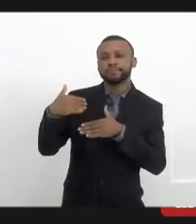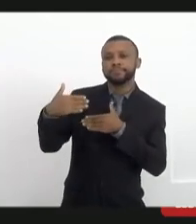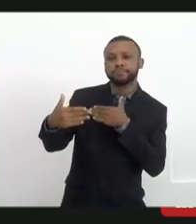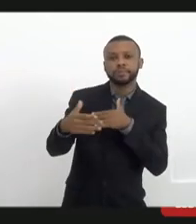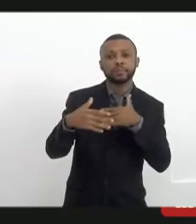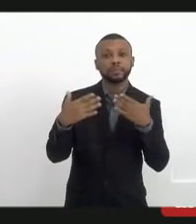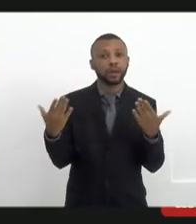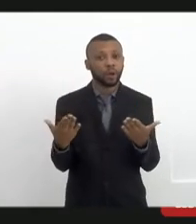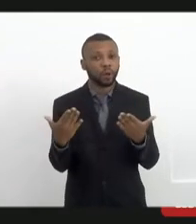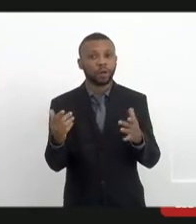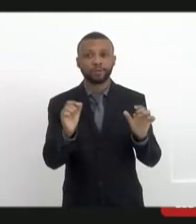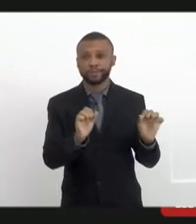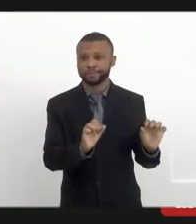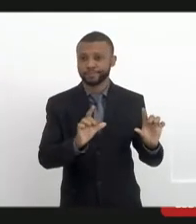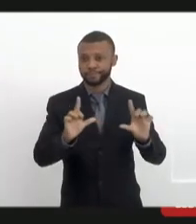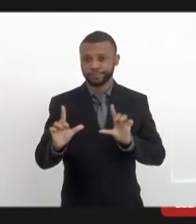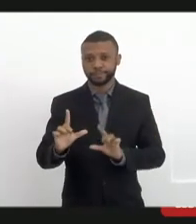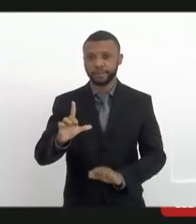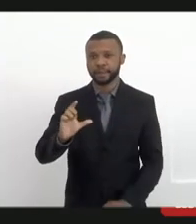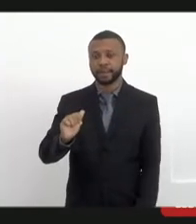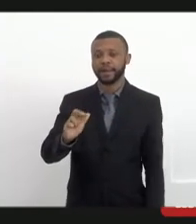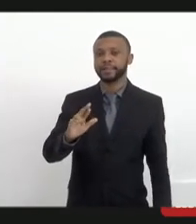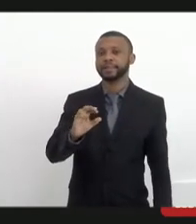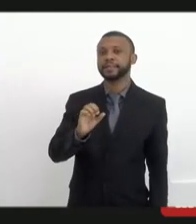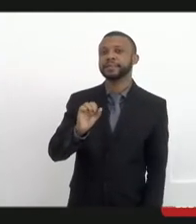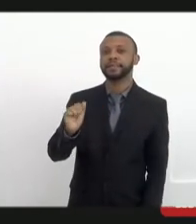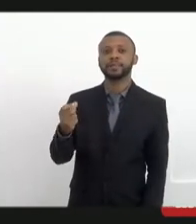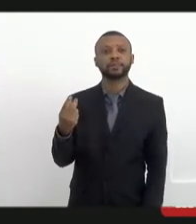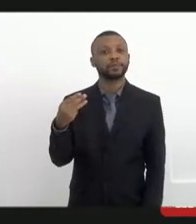que vou passar a palavra para a Larissa, esses dois minutos de intervenção,